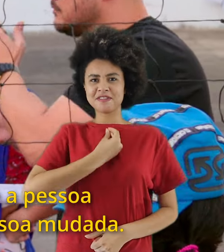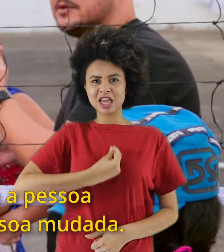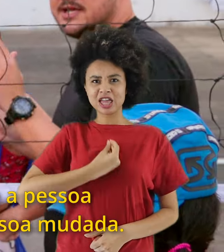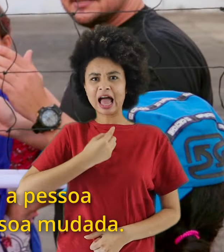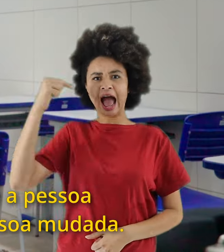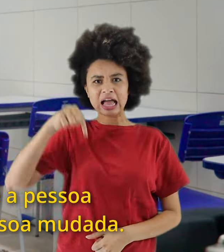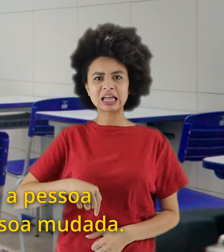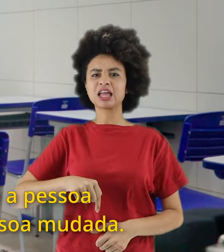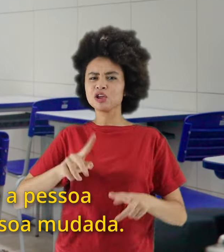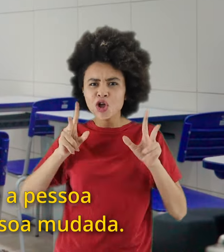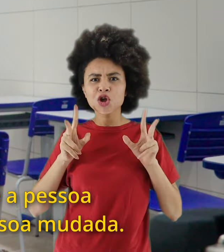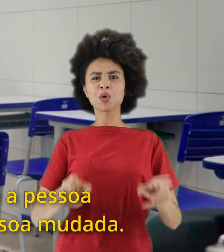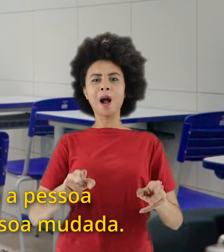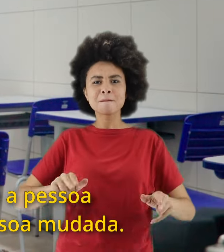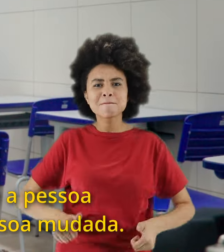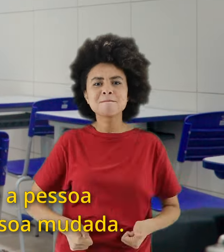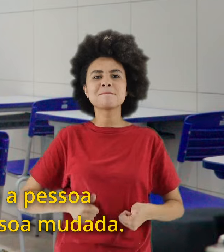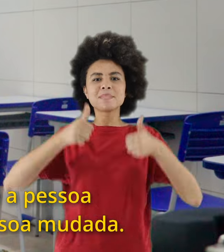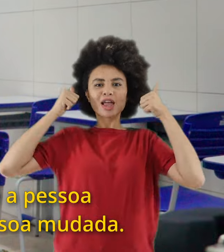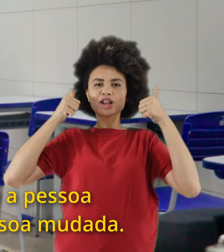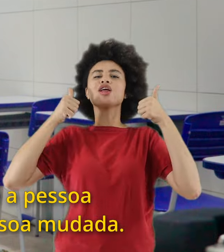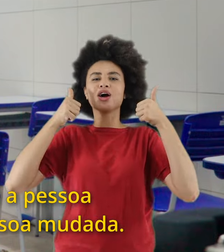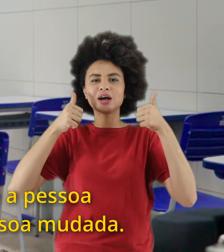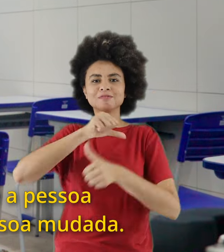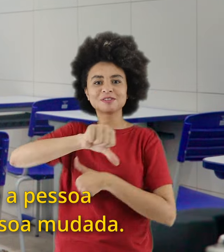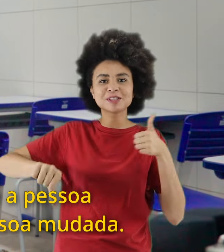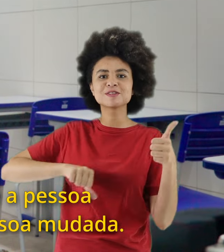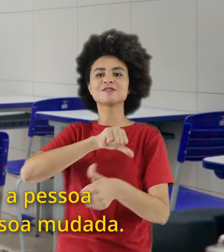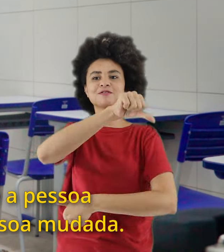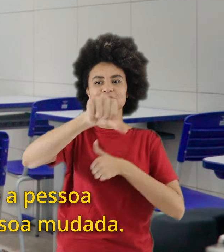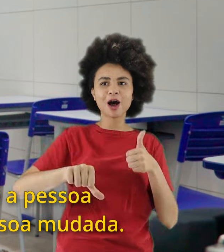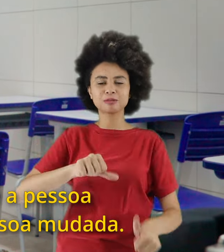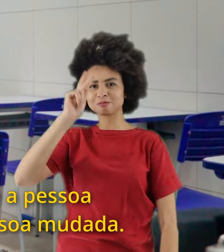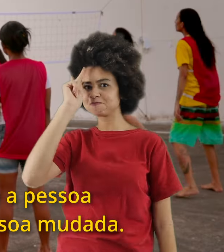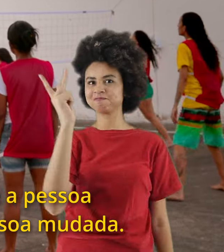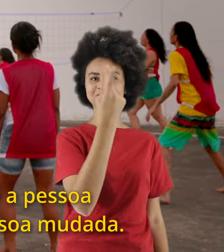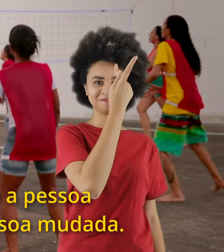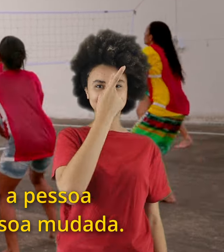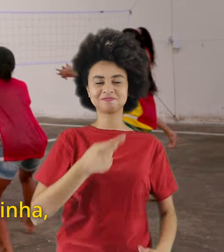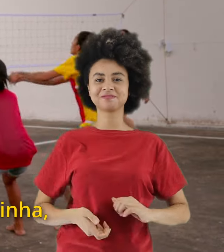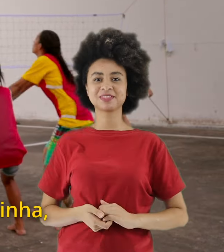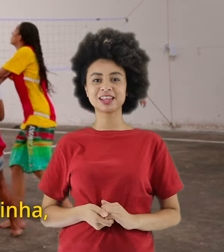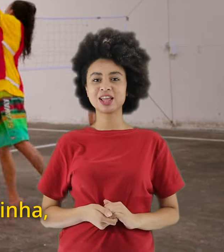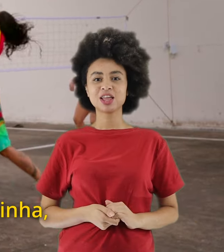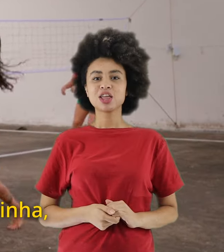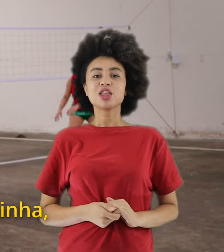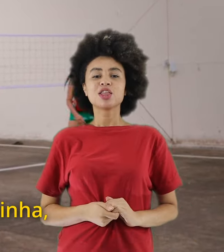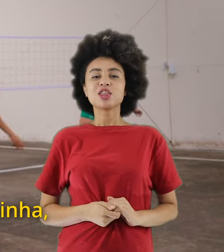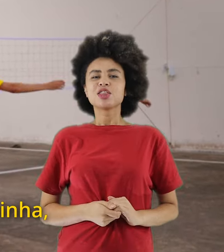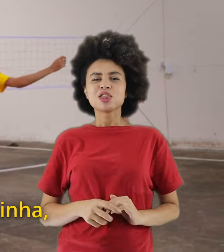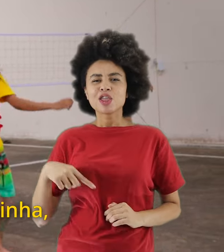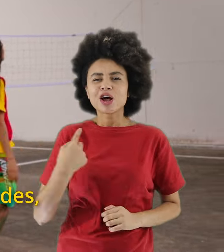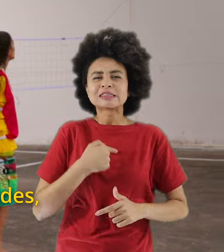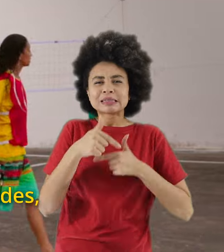esporte melhora e faz com a pessoa se transforme e saia daqui uma pessoa mudada. Nós, no trabalho